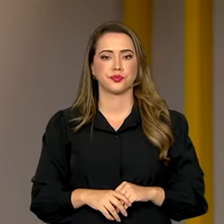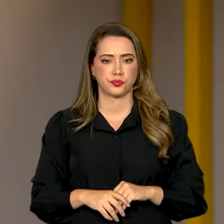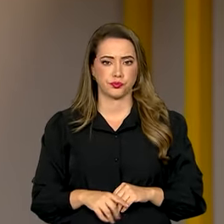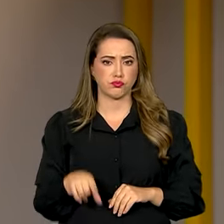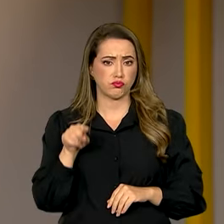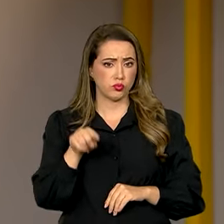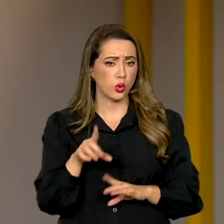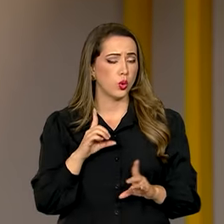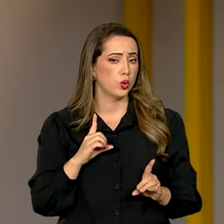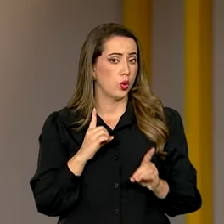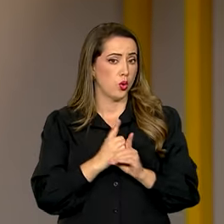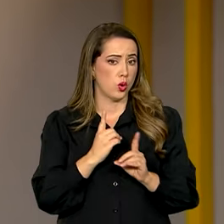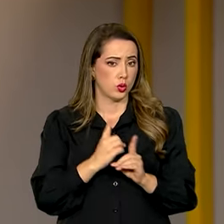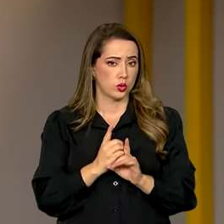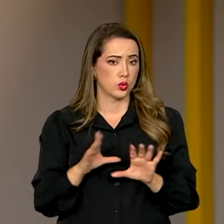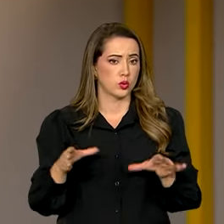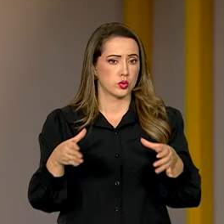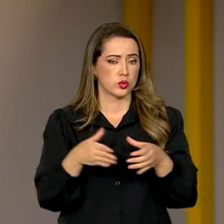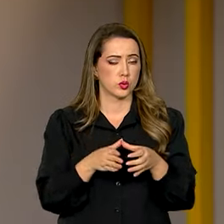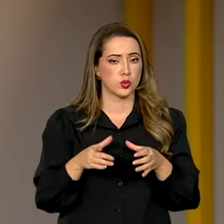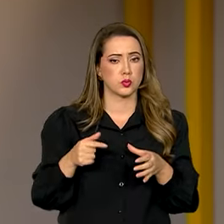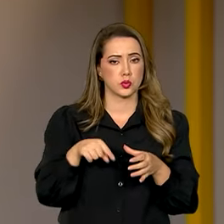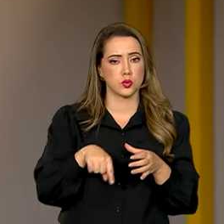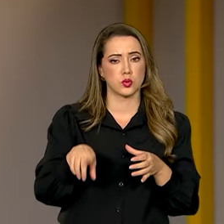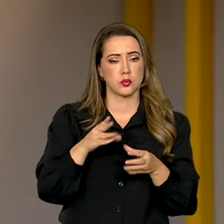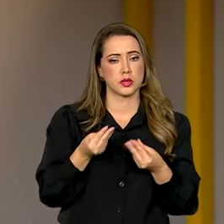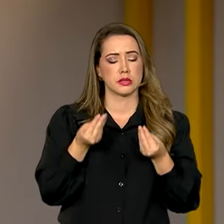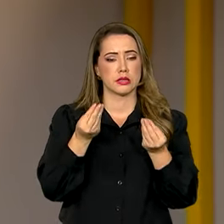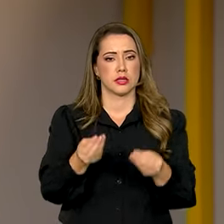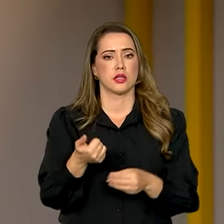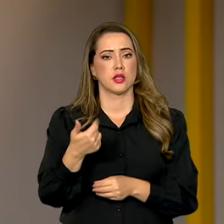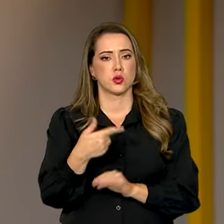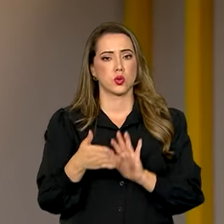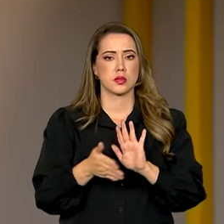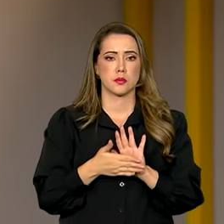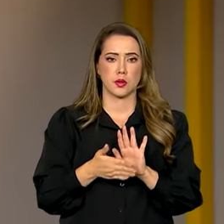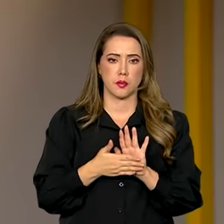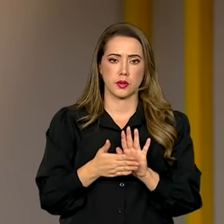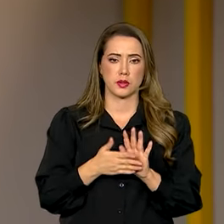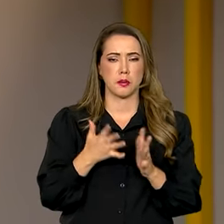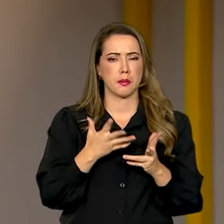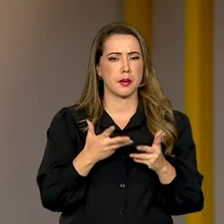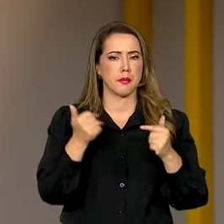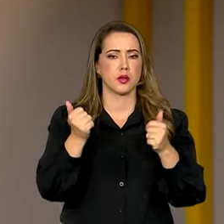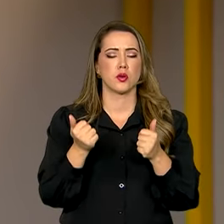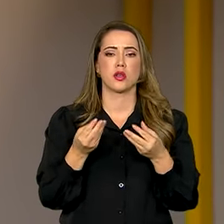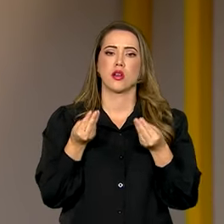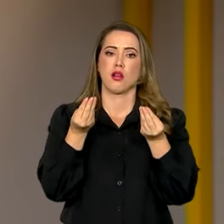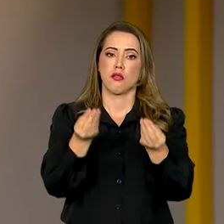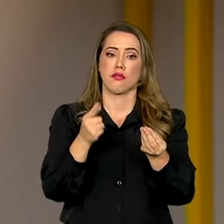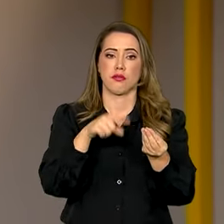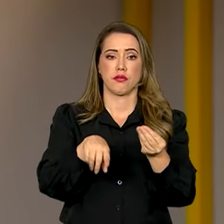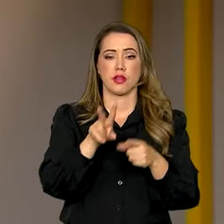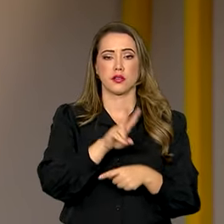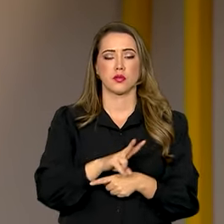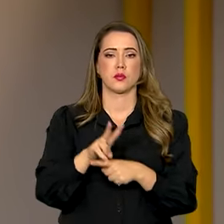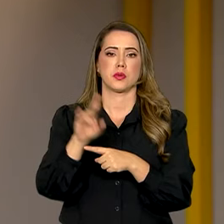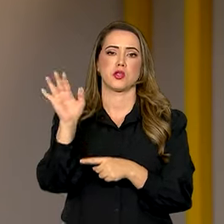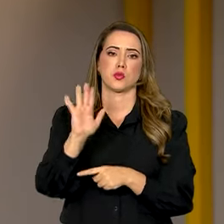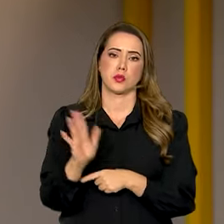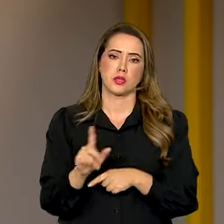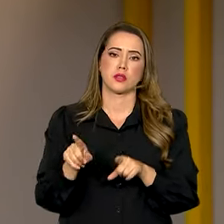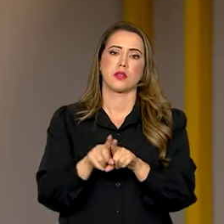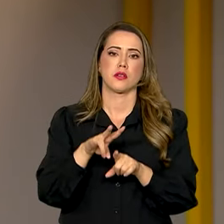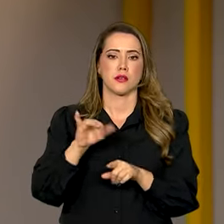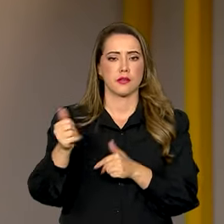Conselhão. Neste encontro, integrantes do grupo entregaram 12 propostas para aprimorar o acesso ao crédito no Brasil,